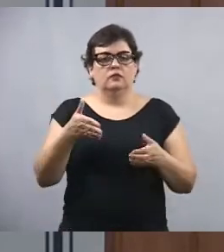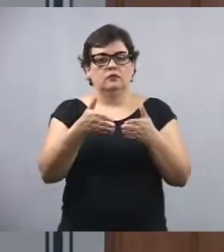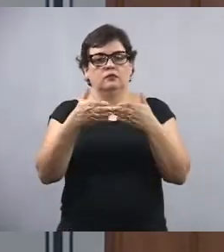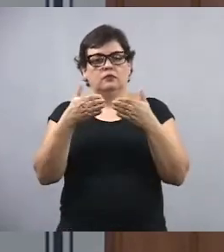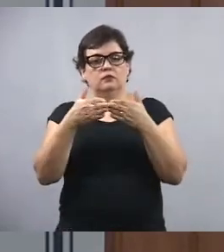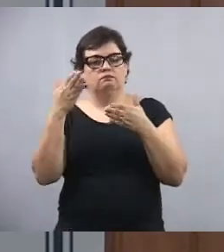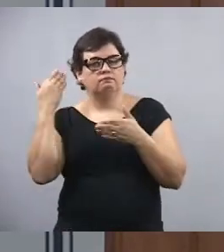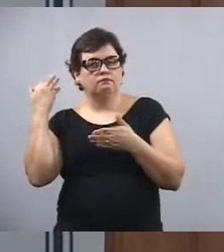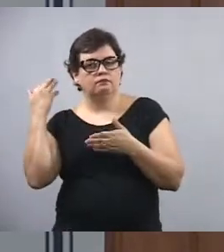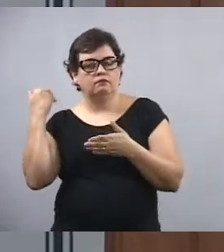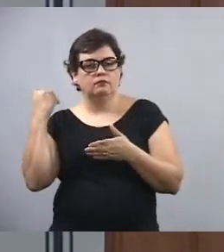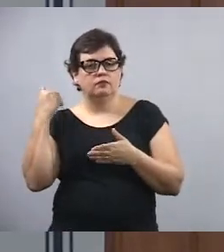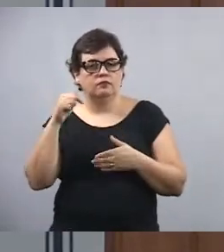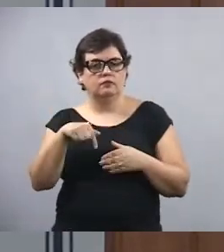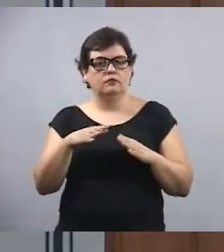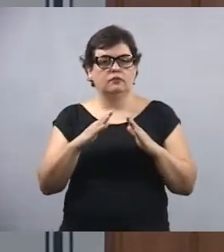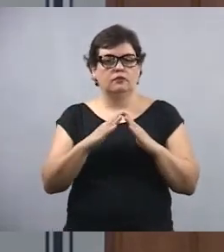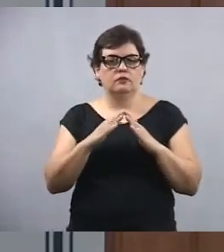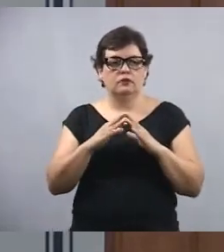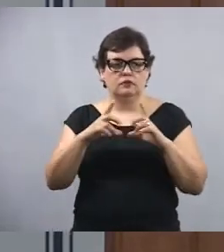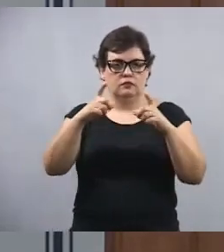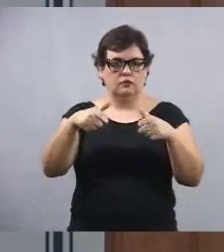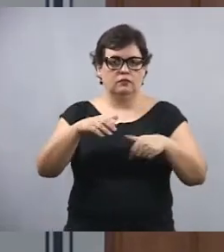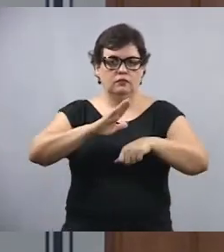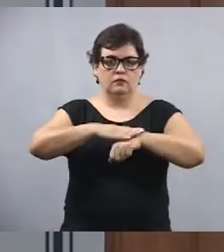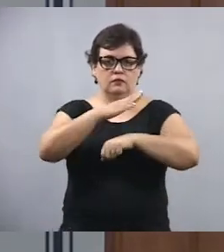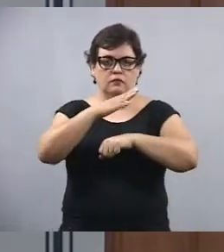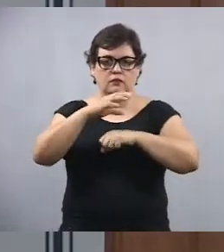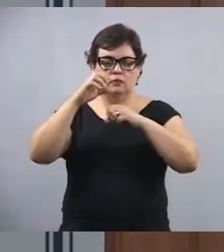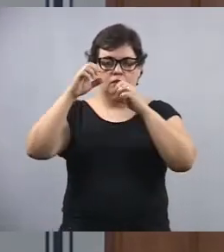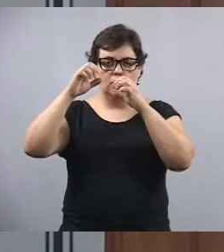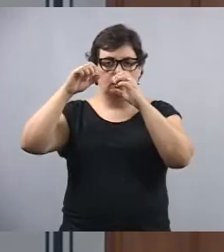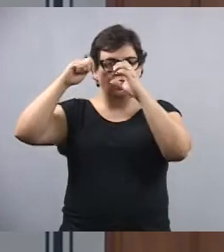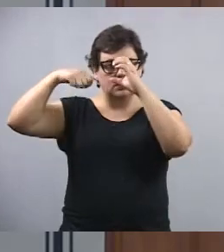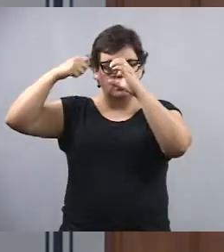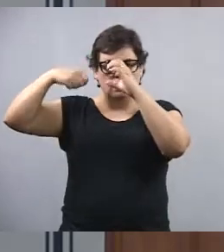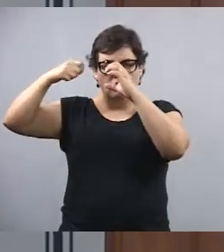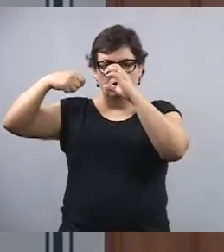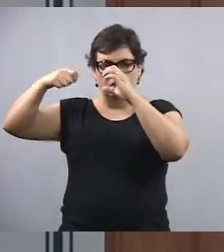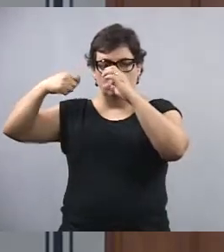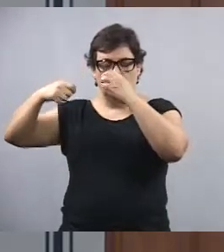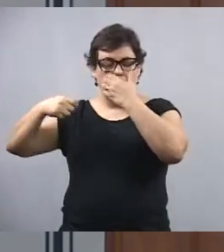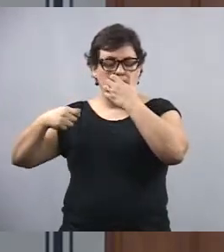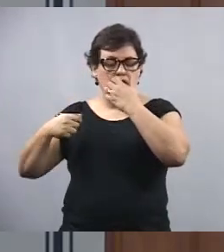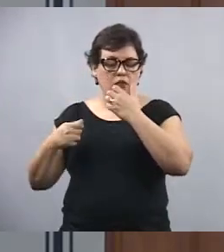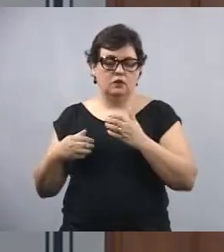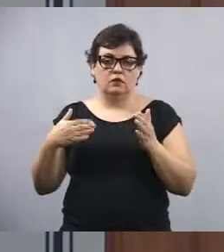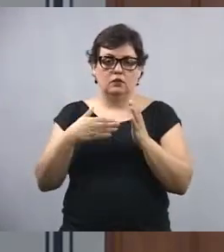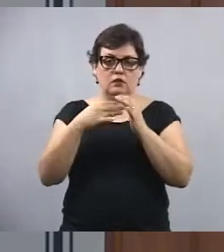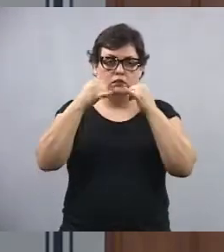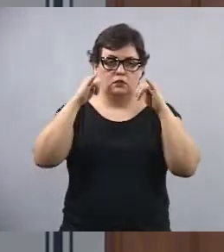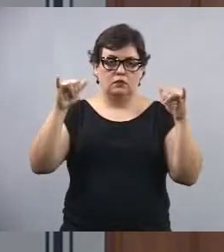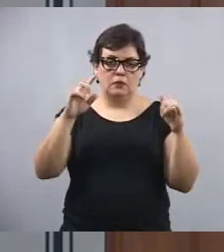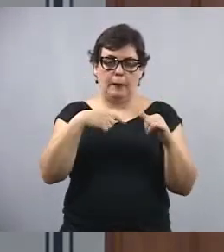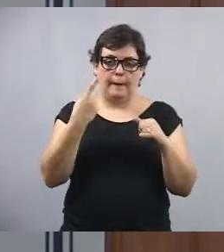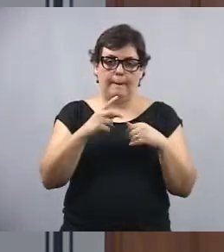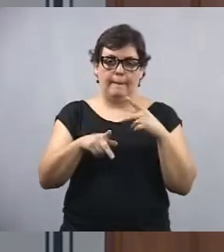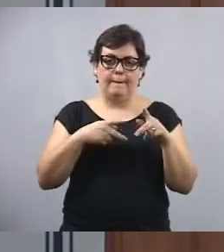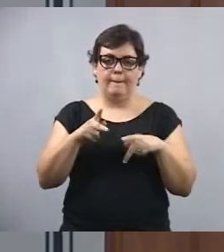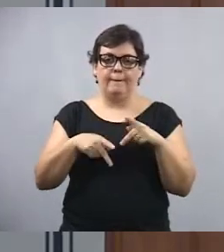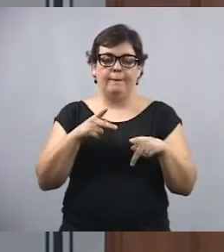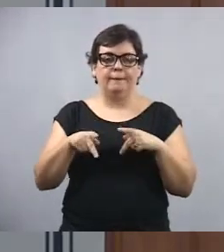há pouco tempo aqui nessa casa a instalação de mais câmaras e, até para a informação da nossa população,